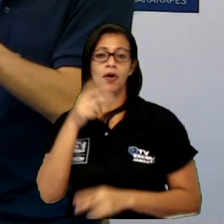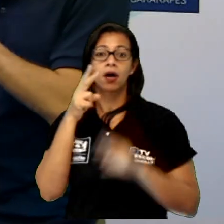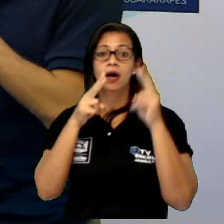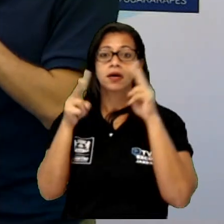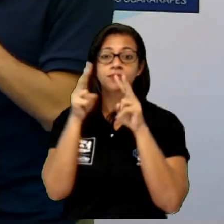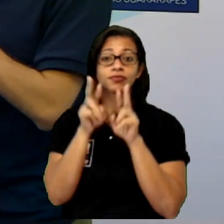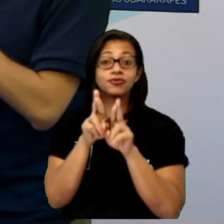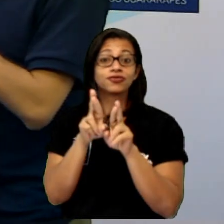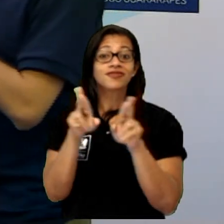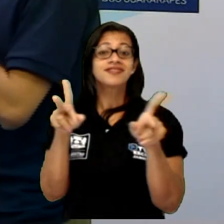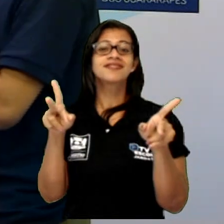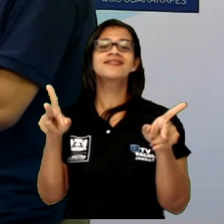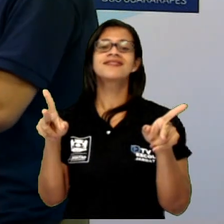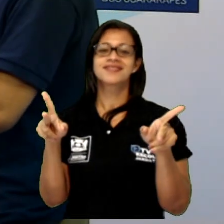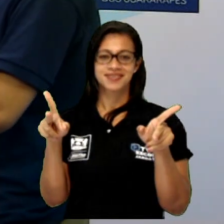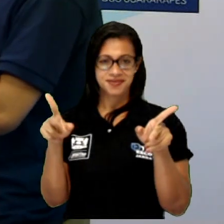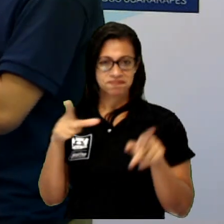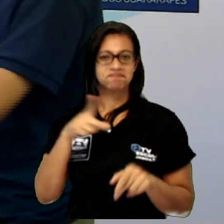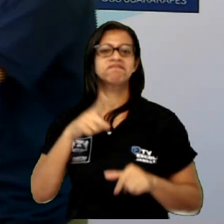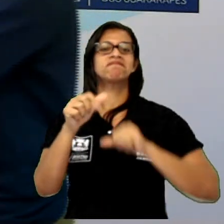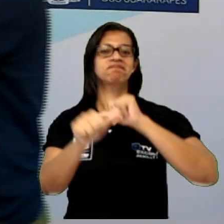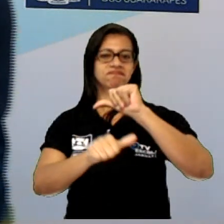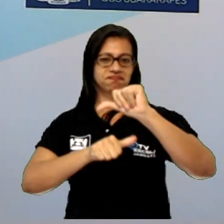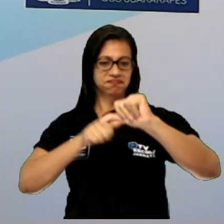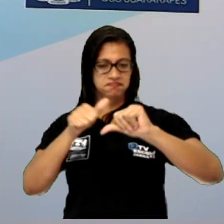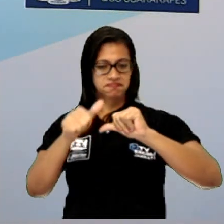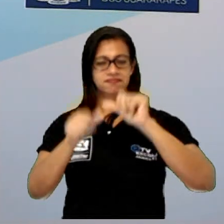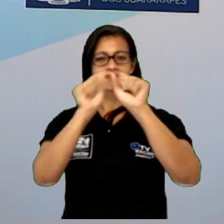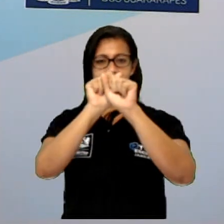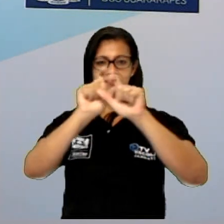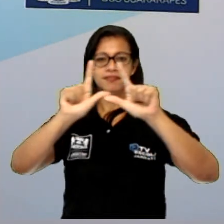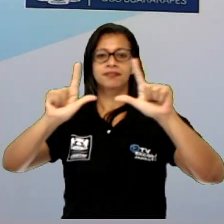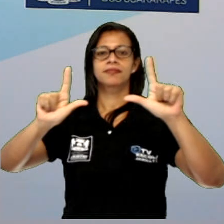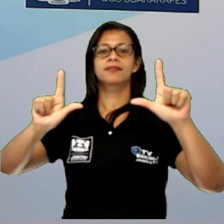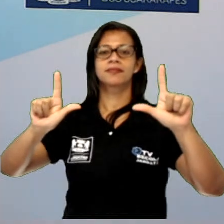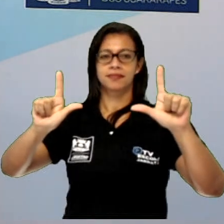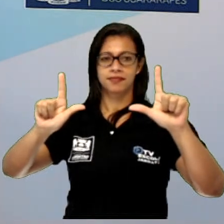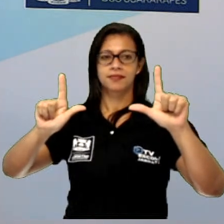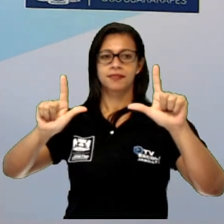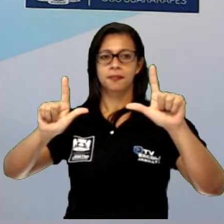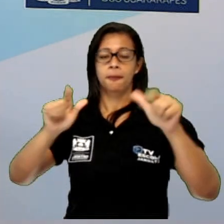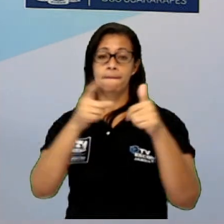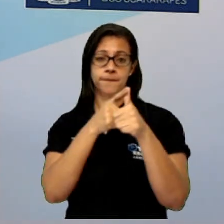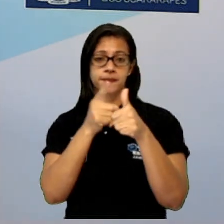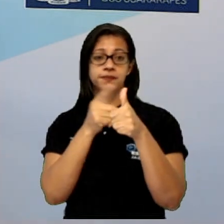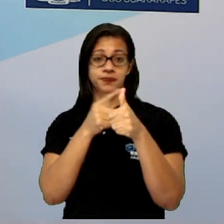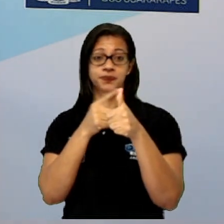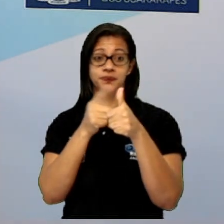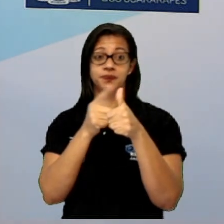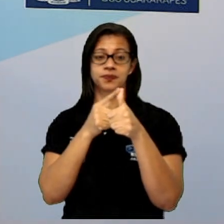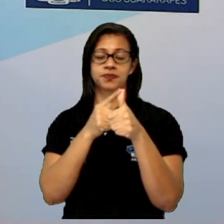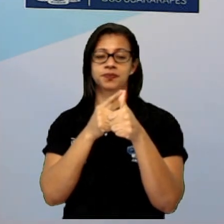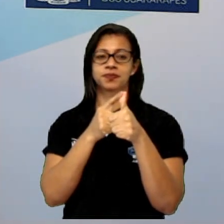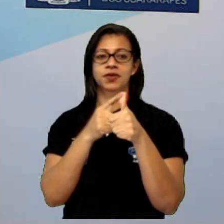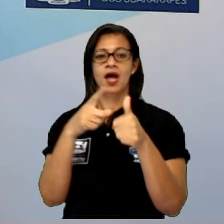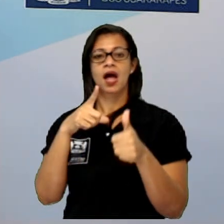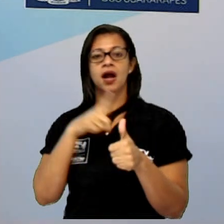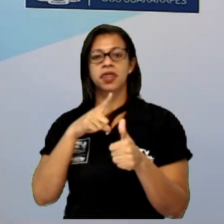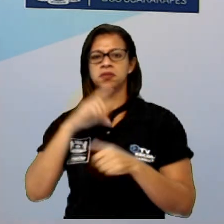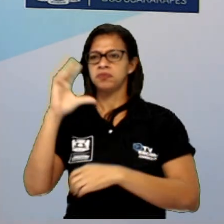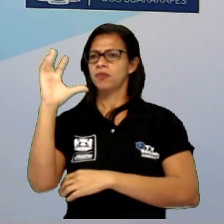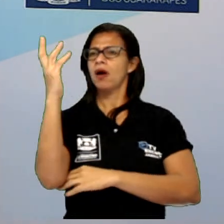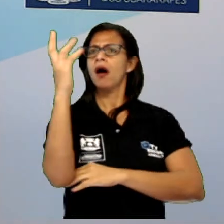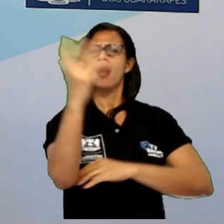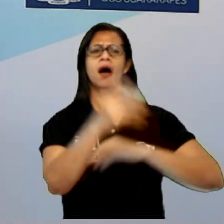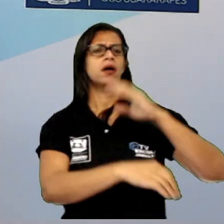transformação aí da paisagem, né? Porque essa paisagem aqui, essa primeira parte, ela tem o quê? Várias árvores